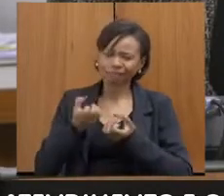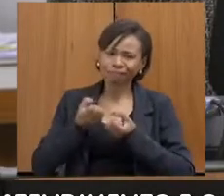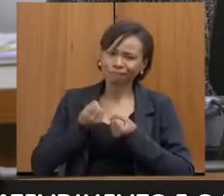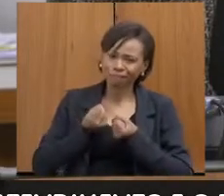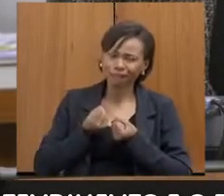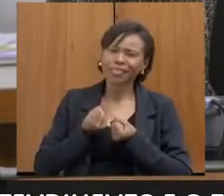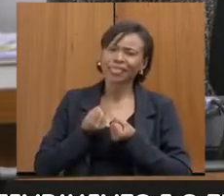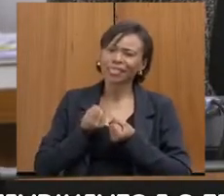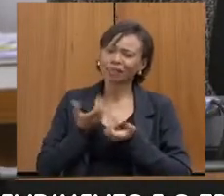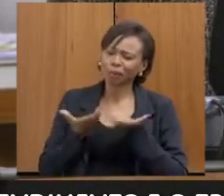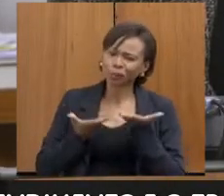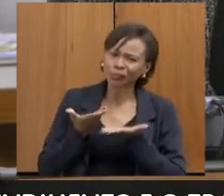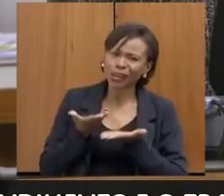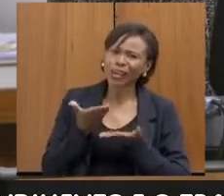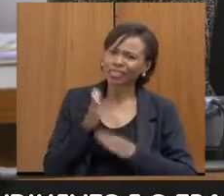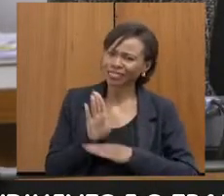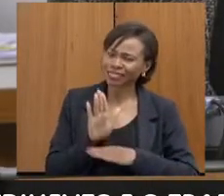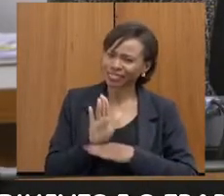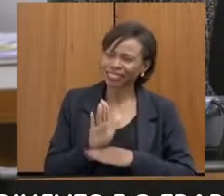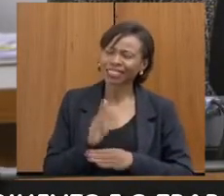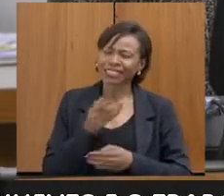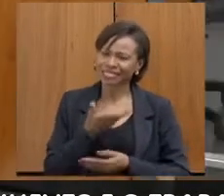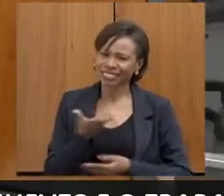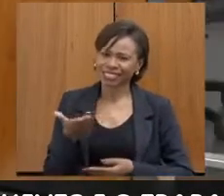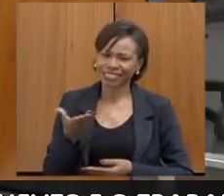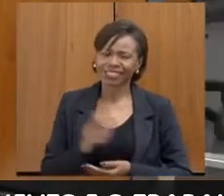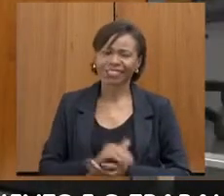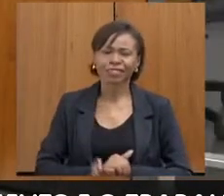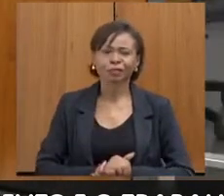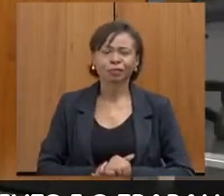para ter todo o cuidado possível com essas vítimas mesmo.